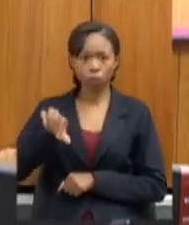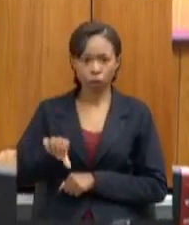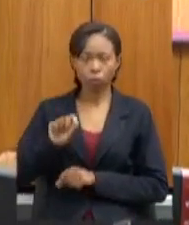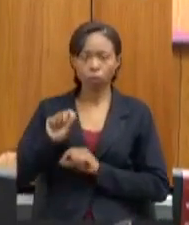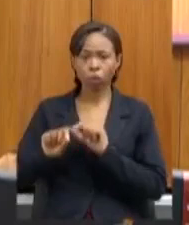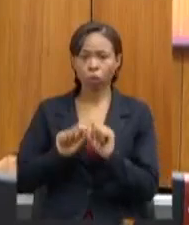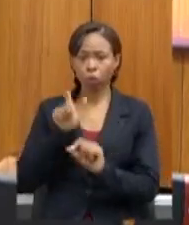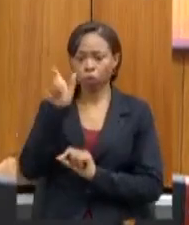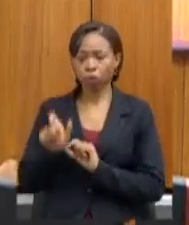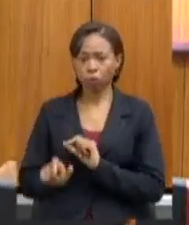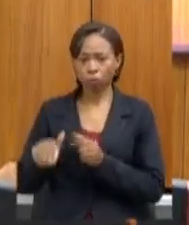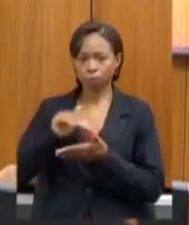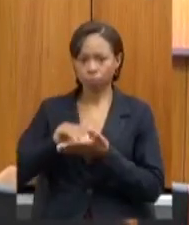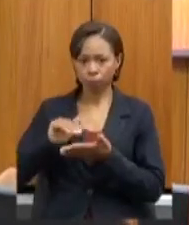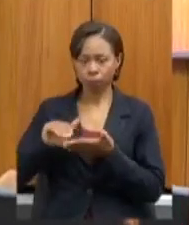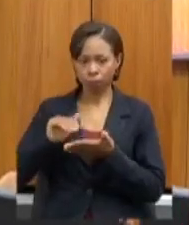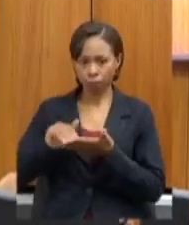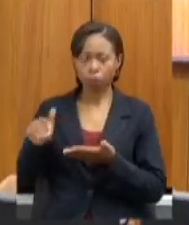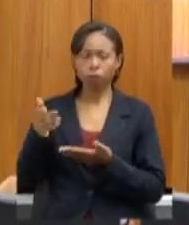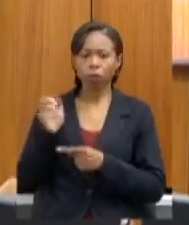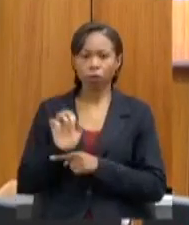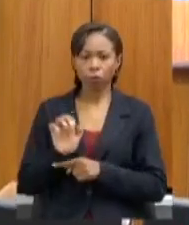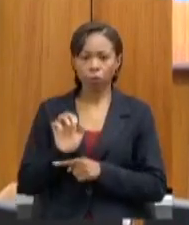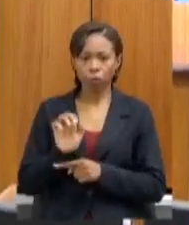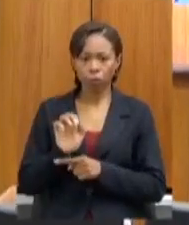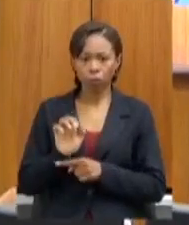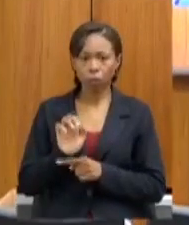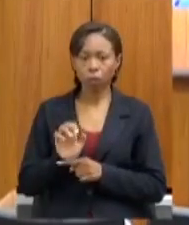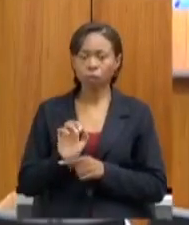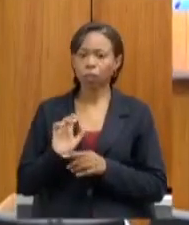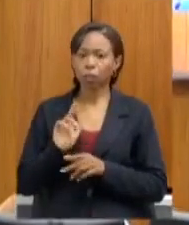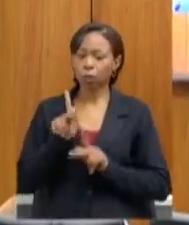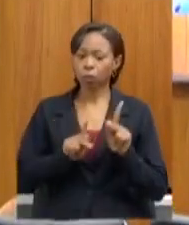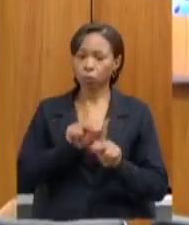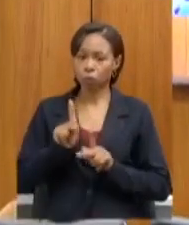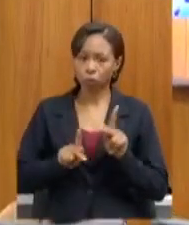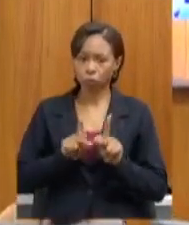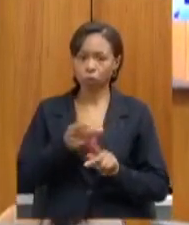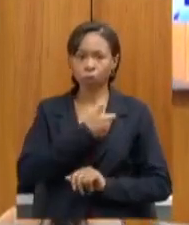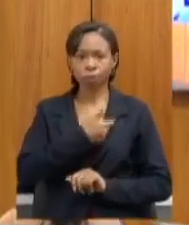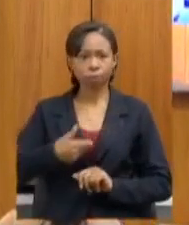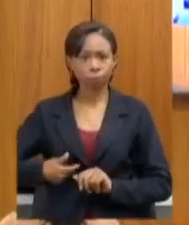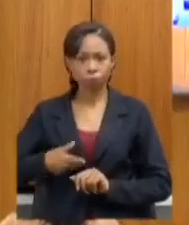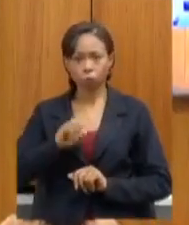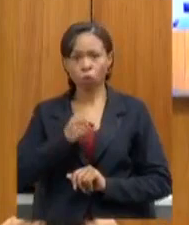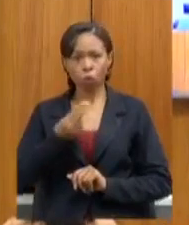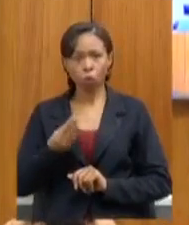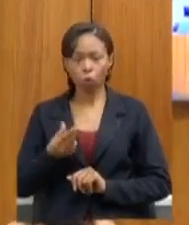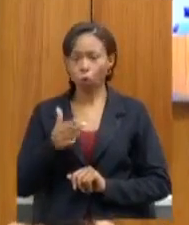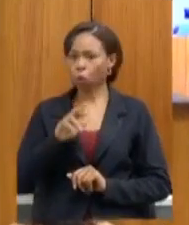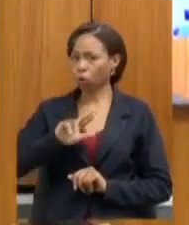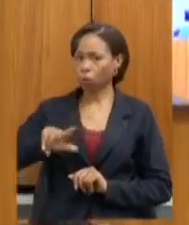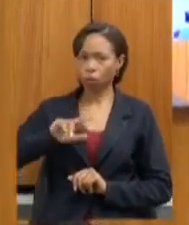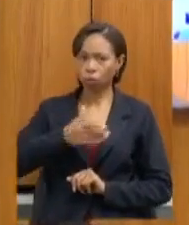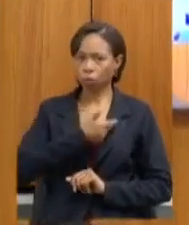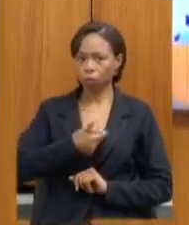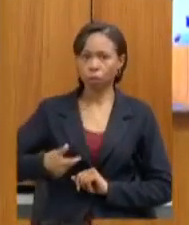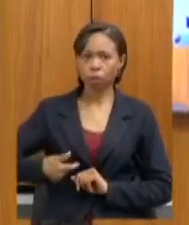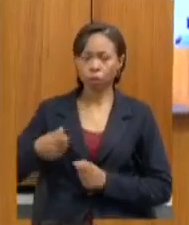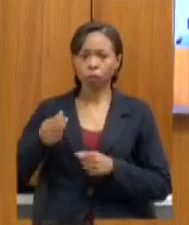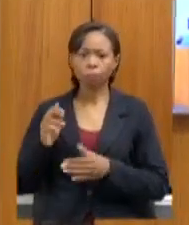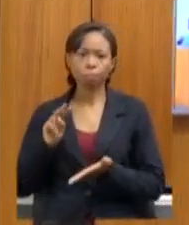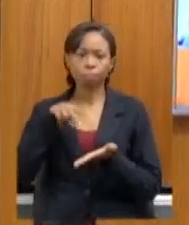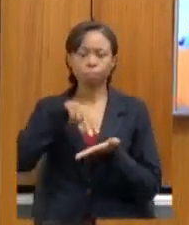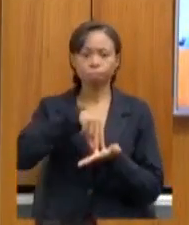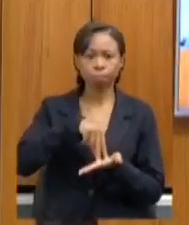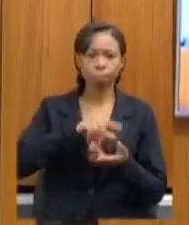Estado e dirigentes de entidades de administração direta e indireta devem comparecer semestralmente às reuniões das comissões